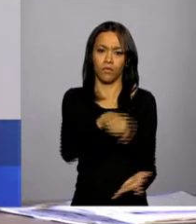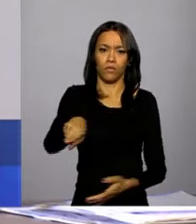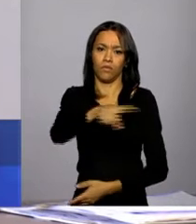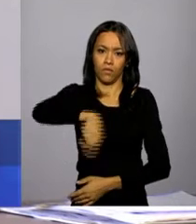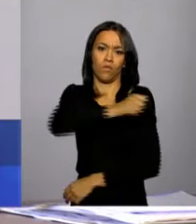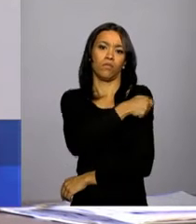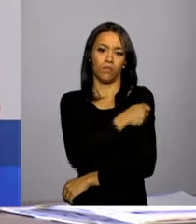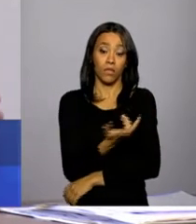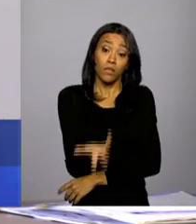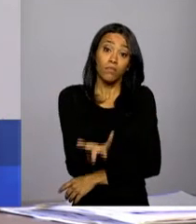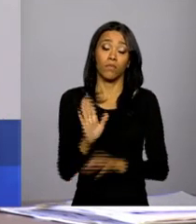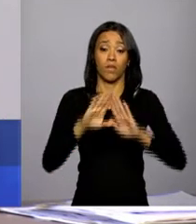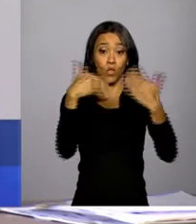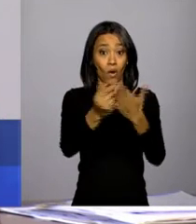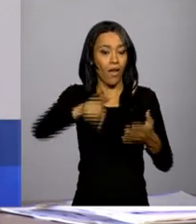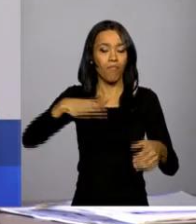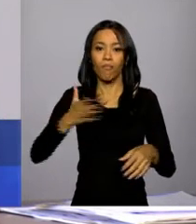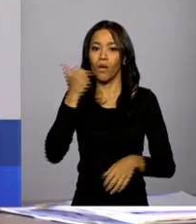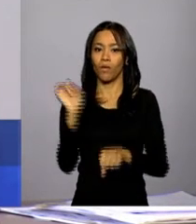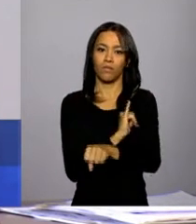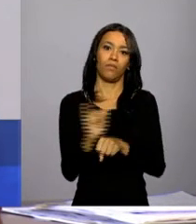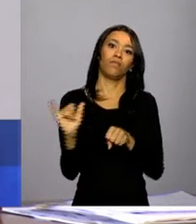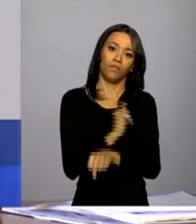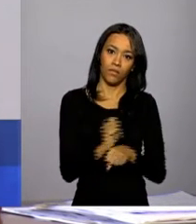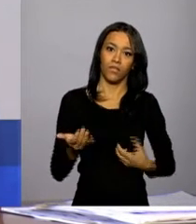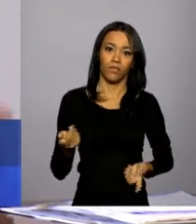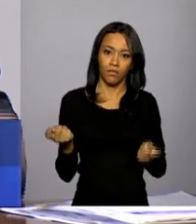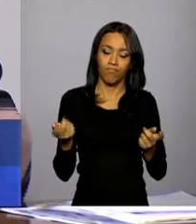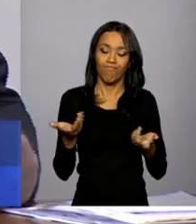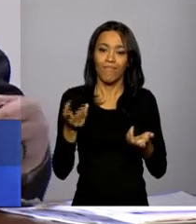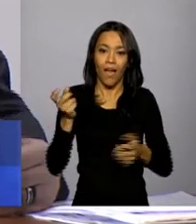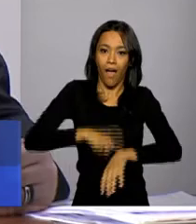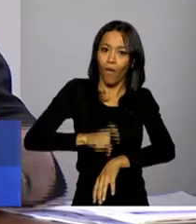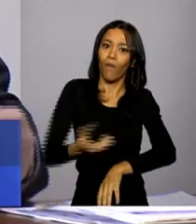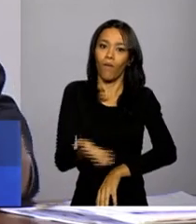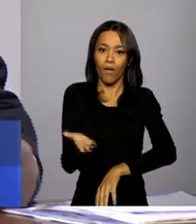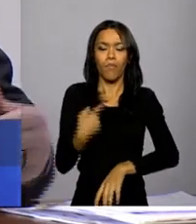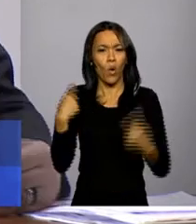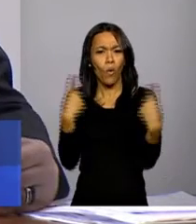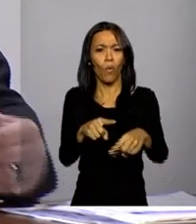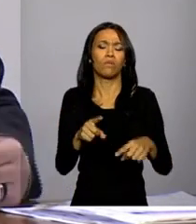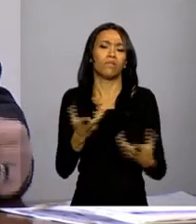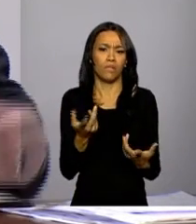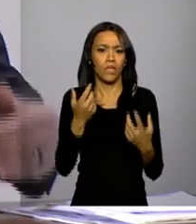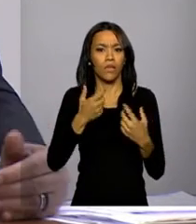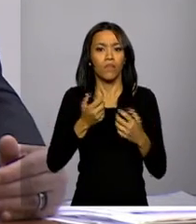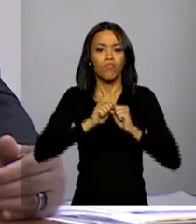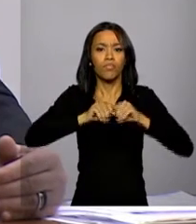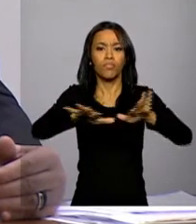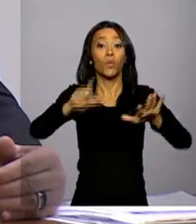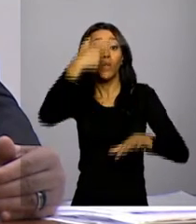Então, as escolas são, talvez, a melhor resposta que a gente possa ter nesse momento para fazer esse combate, para criar essa consciência,